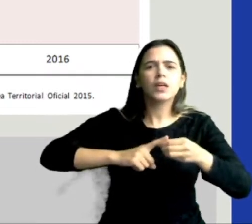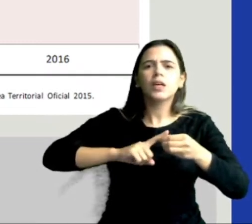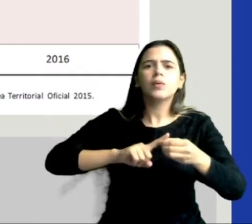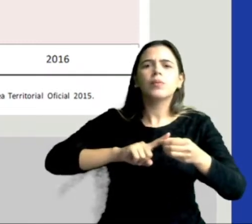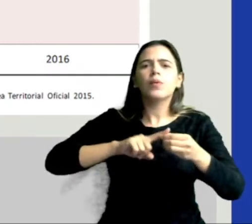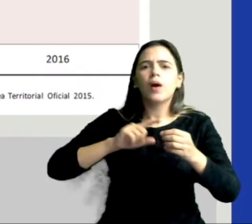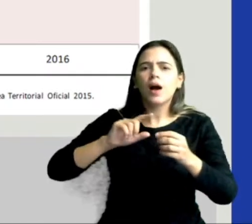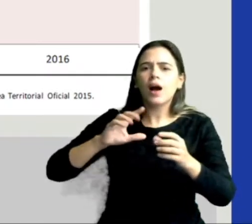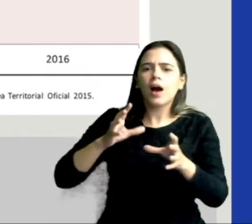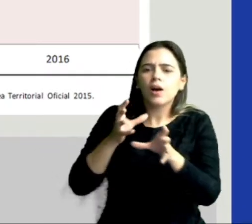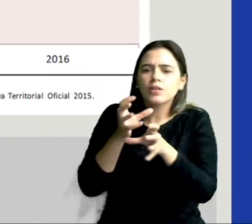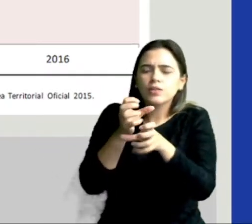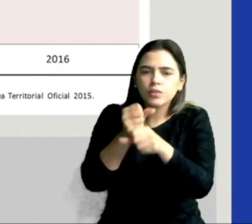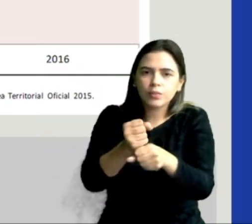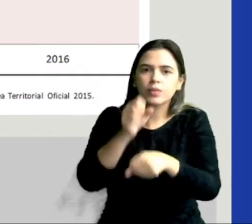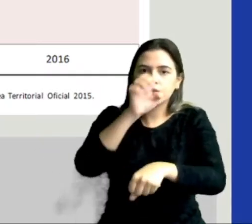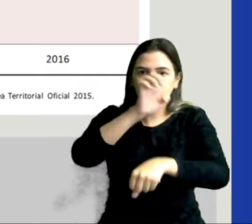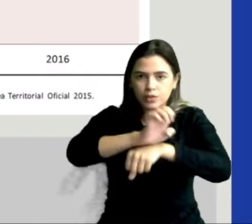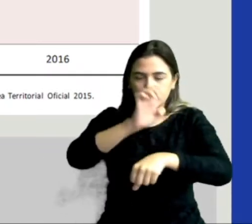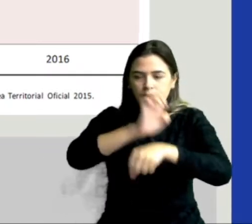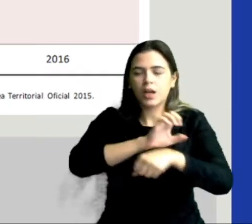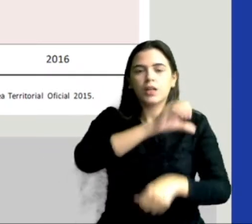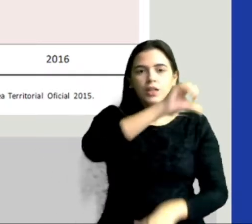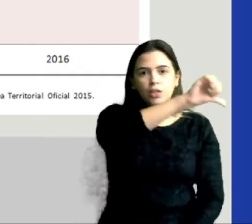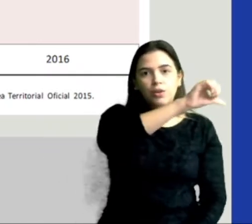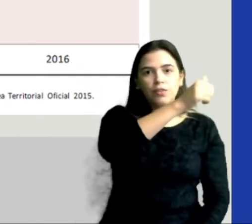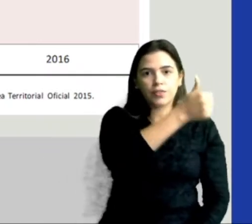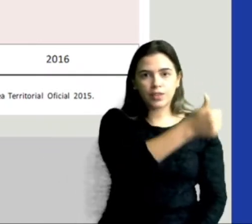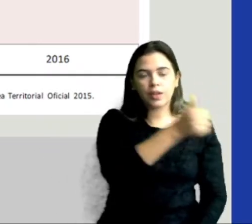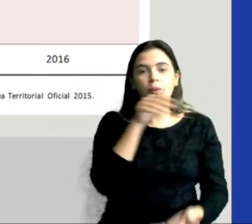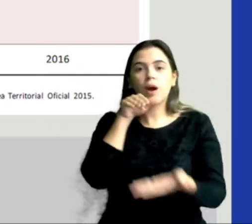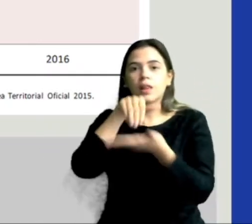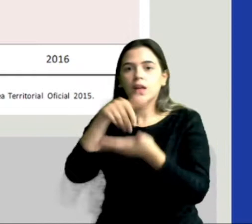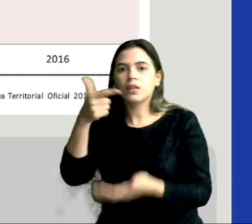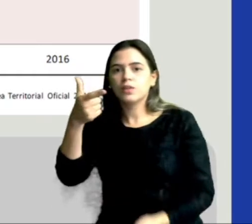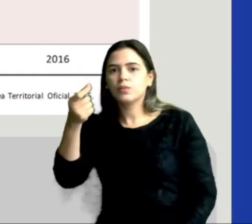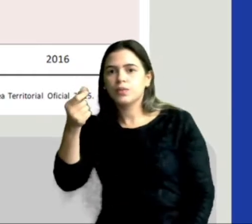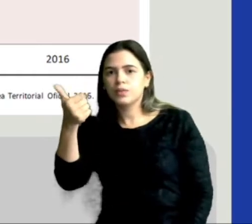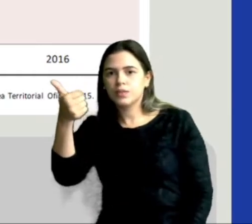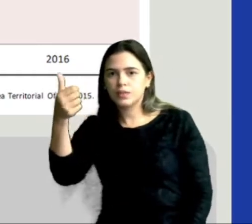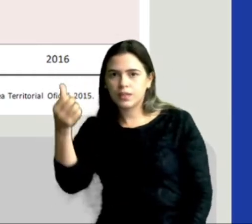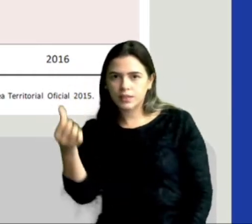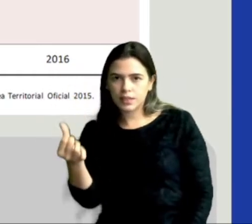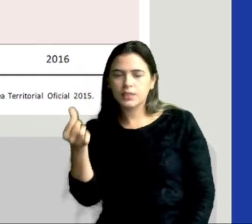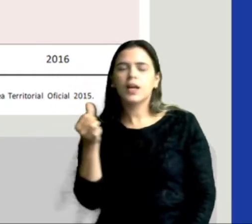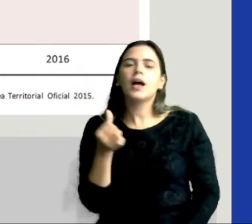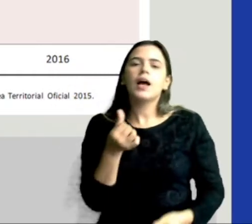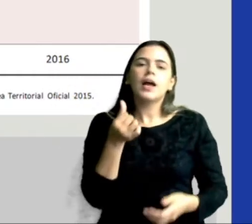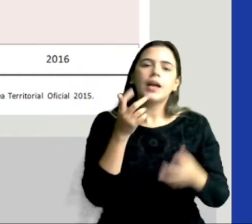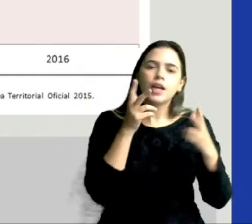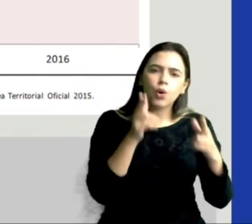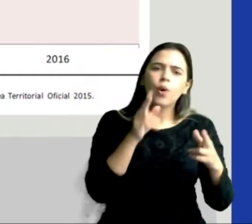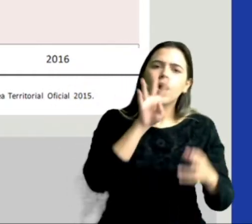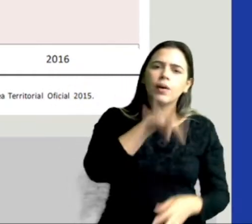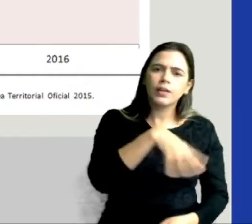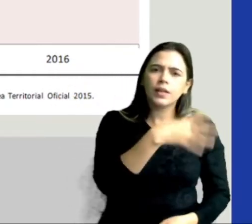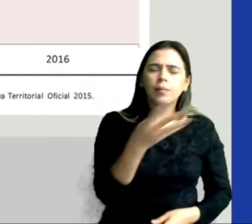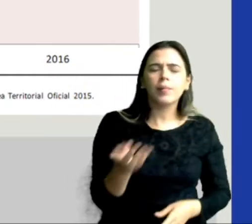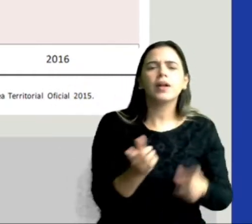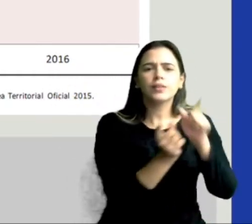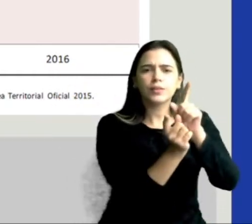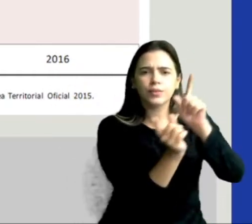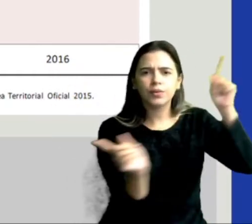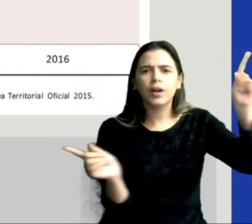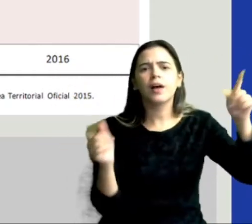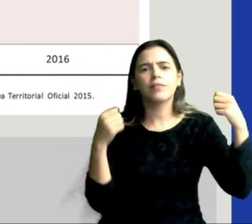do Estado, de 1991 a 2016. Então, assim como na tabela, minha gente, todo gráfico, ele precisa